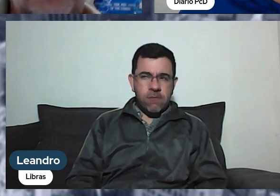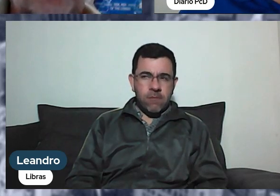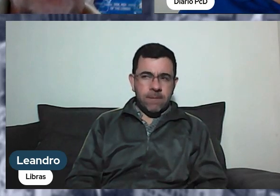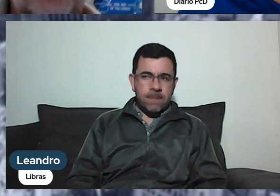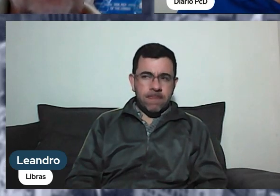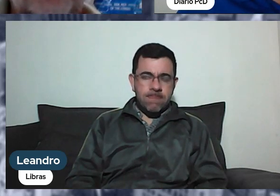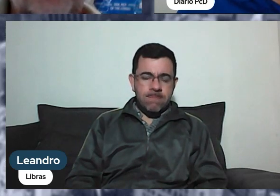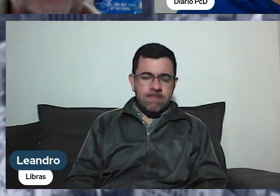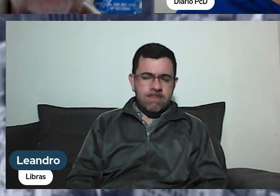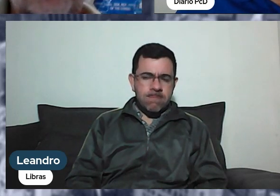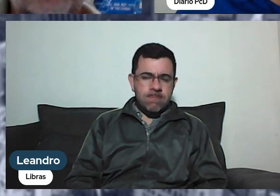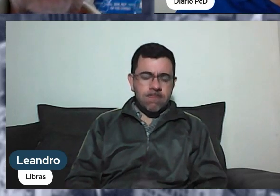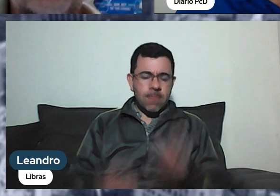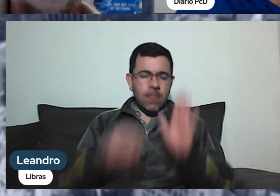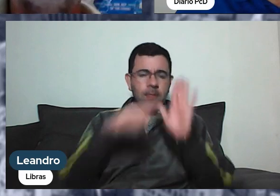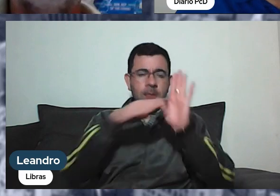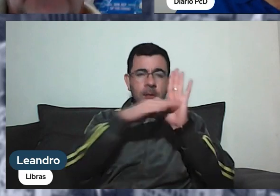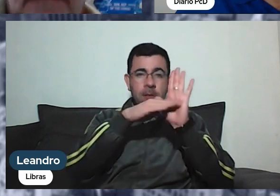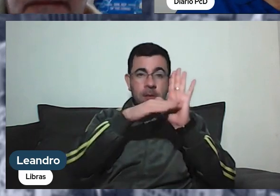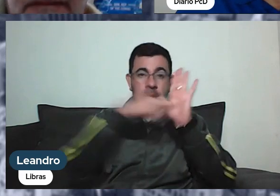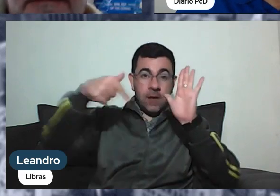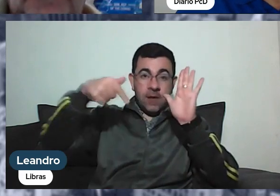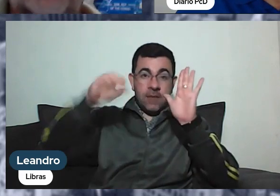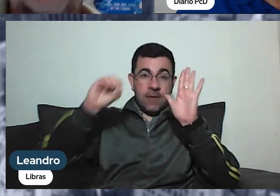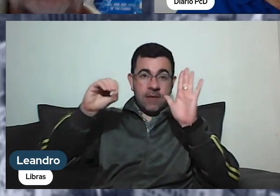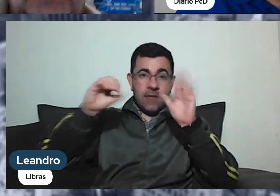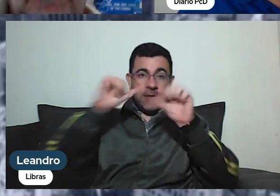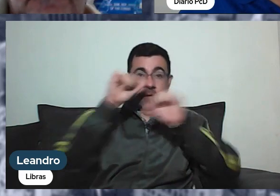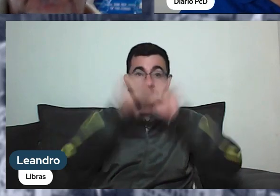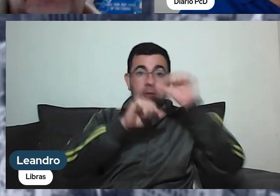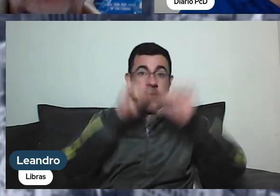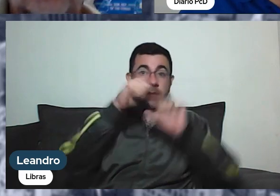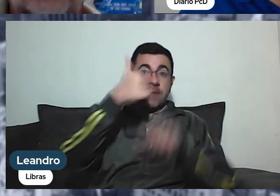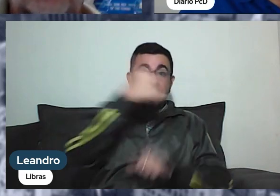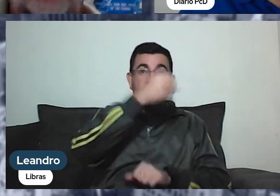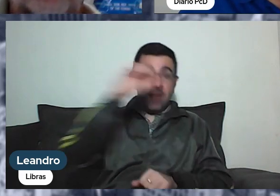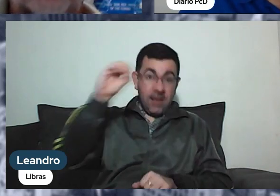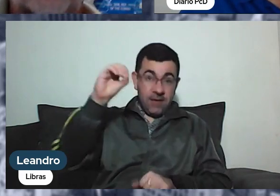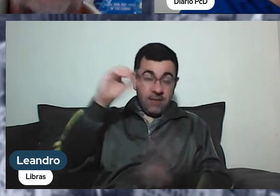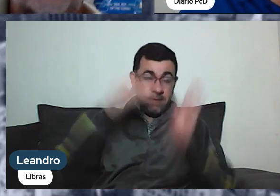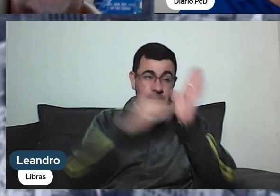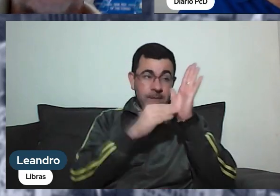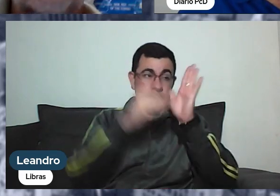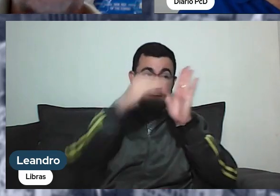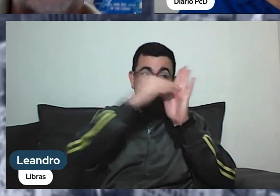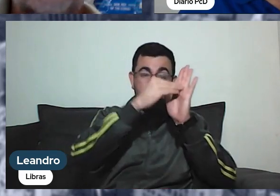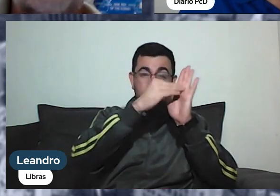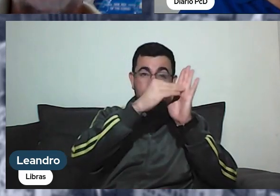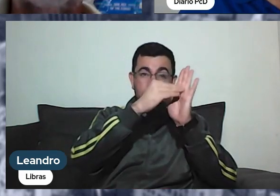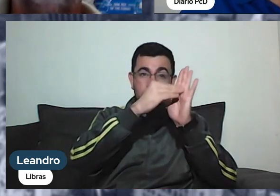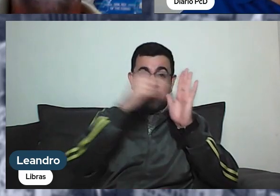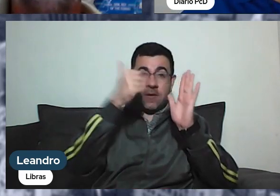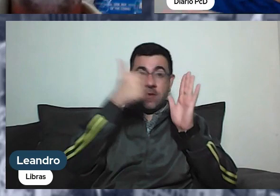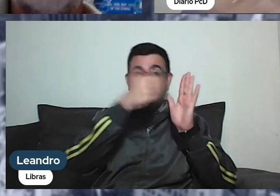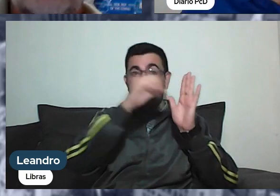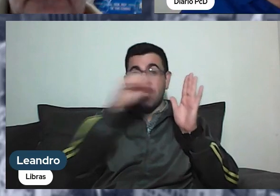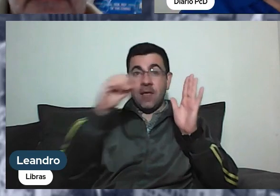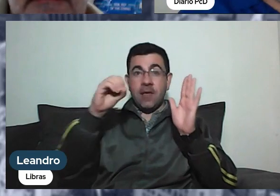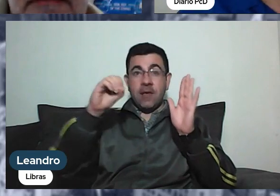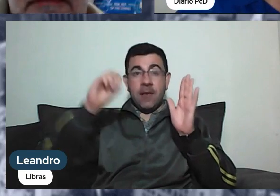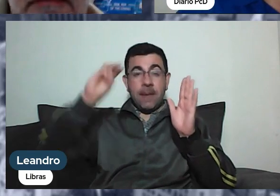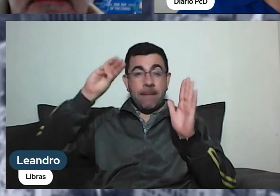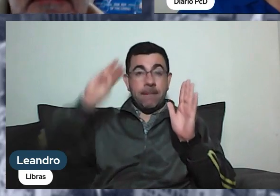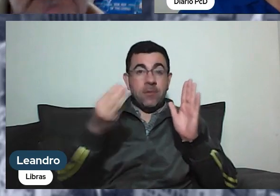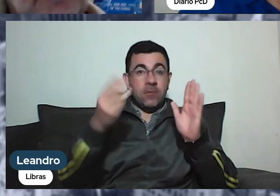teto hoje, que é de 70, passaria para 100. Então, você compra um carro até 100 mil, teria isenção do ICMS, que não